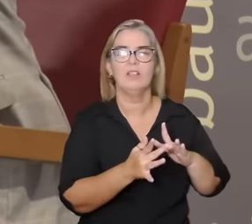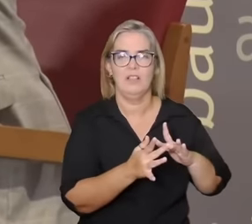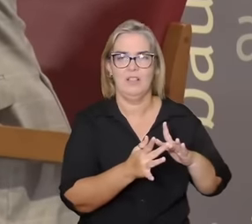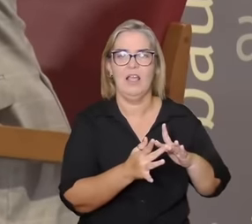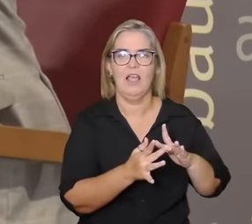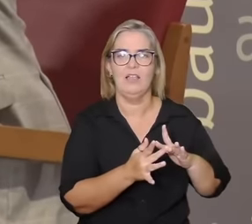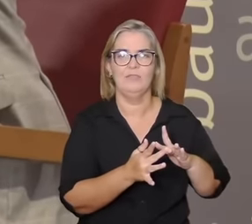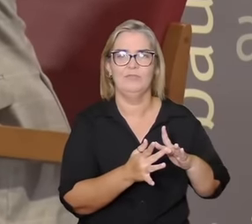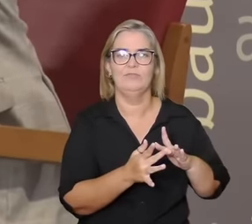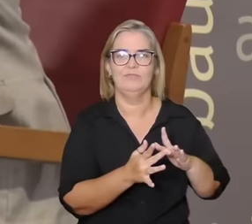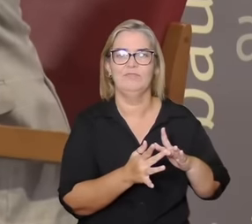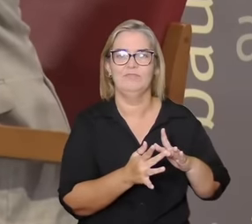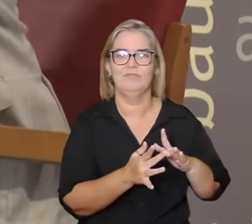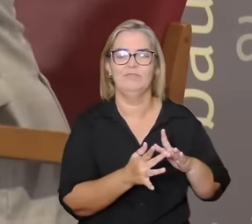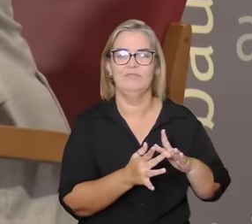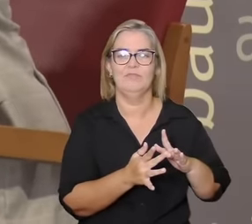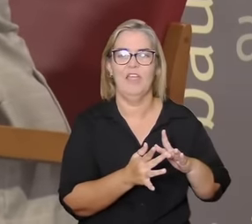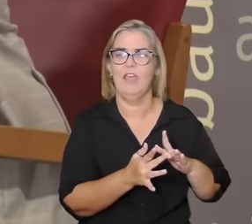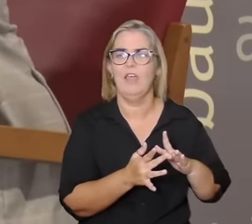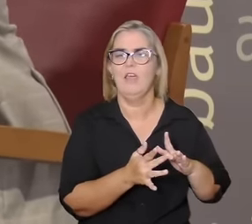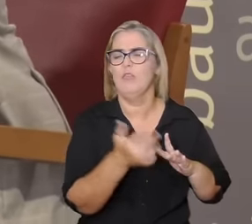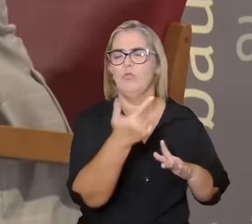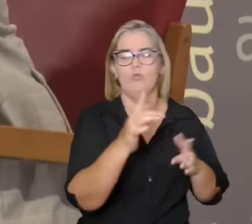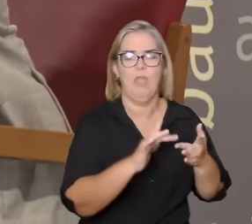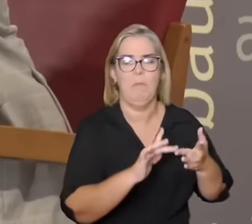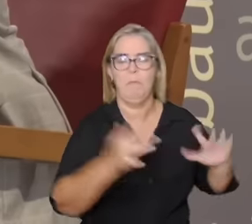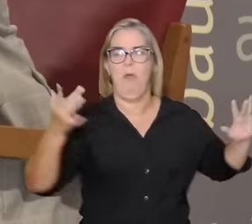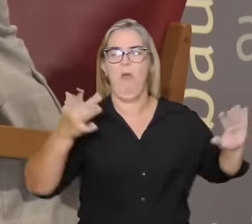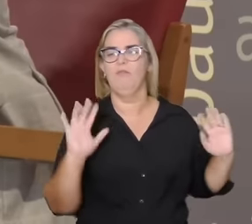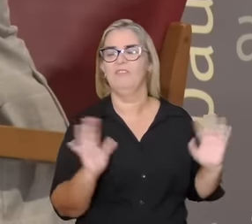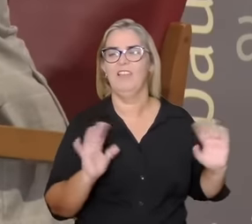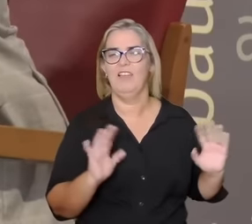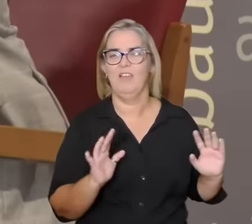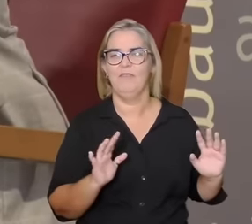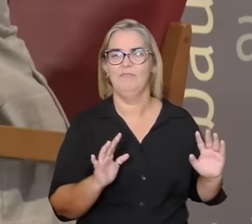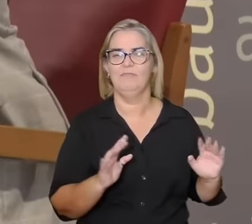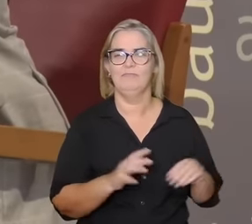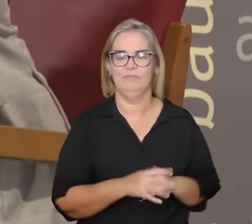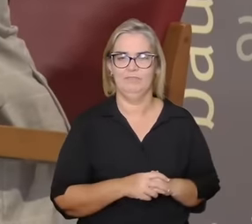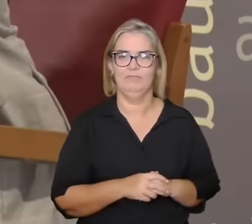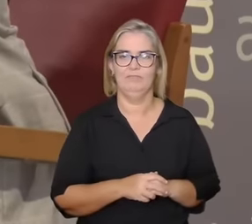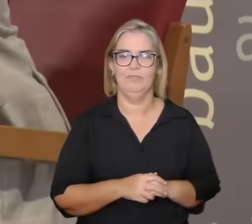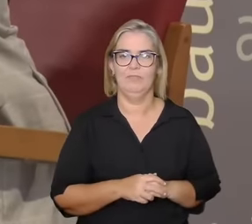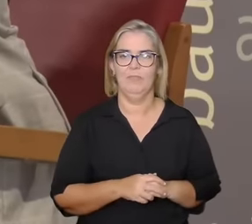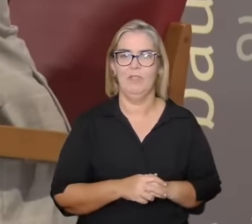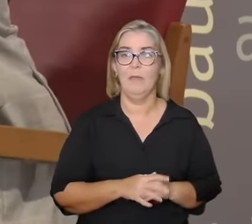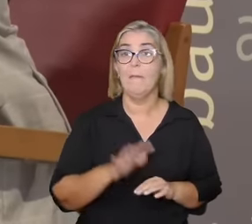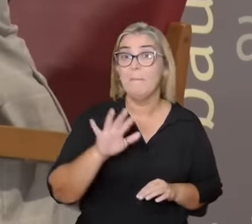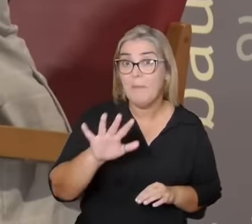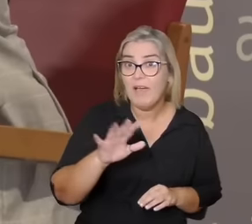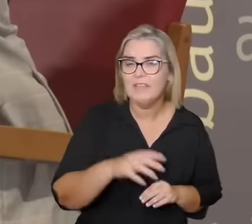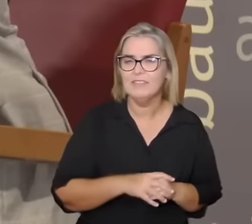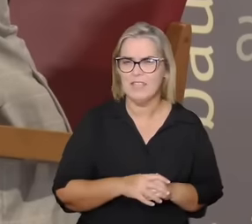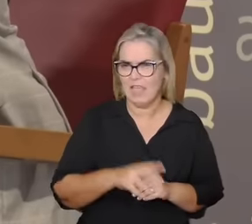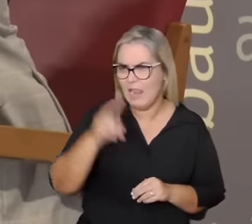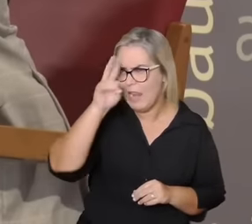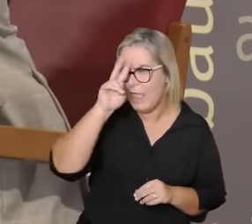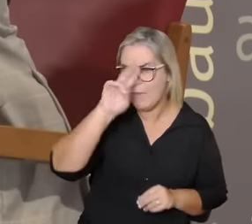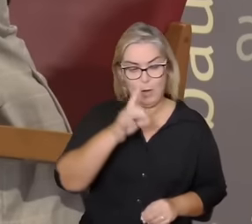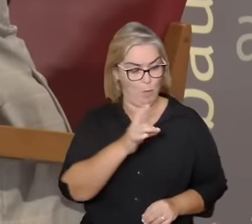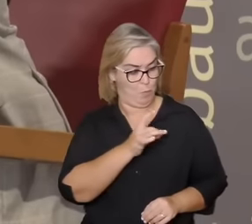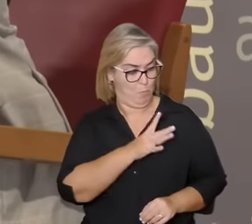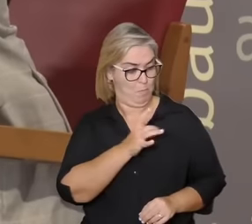desconectar qual é o está em jogo nos contextos cosmofóbicos desconexão aumenta a